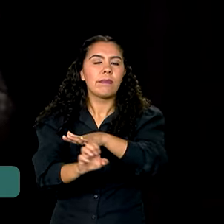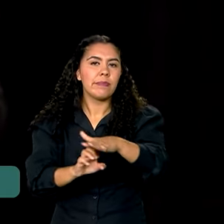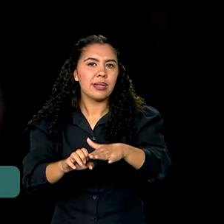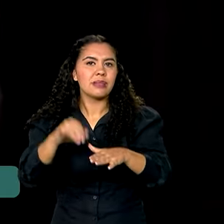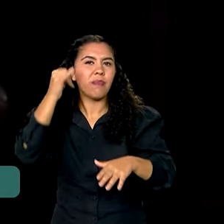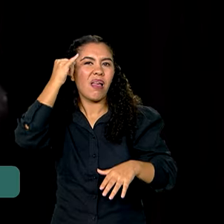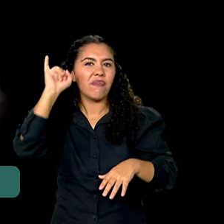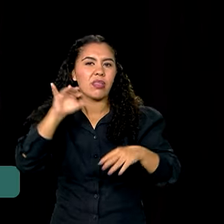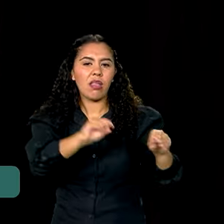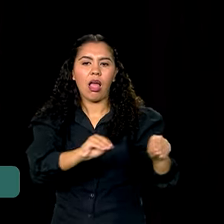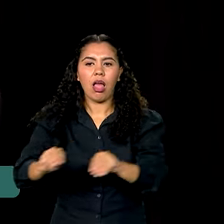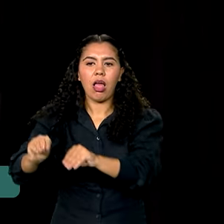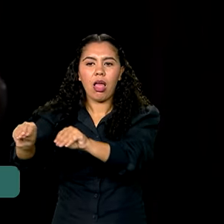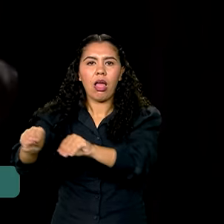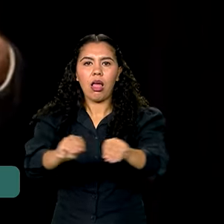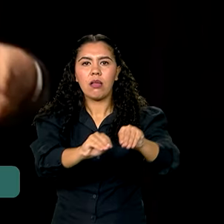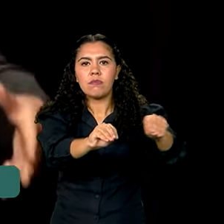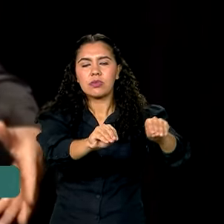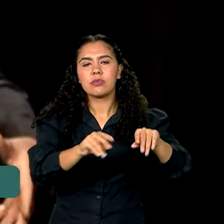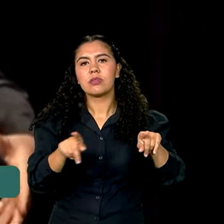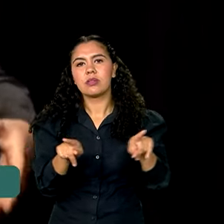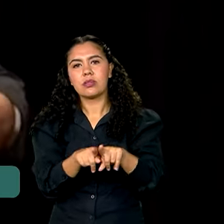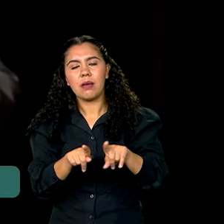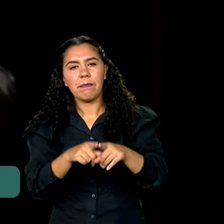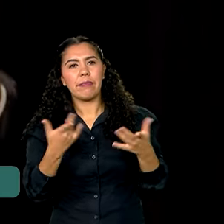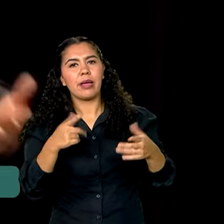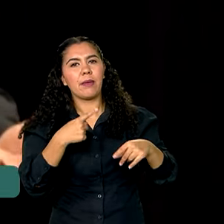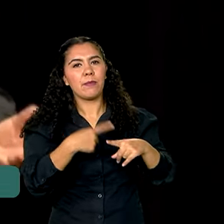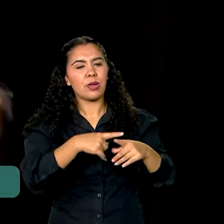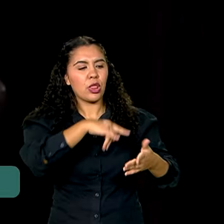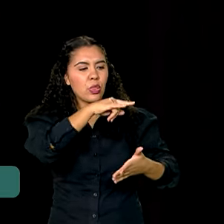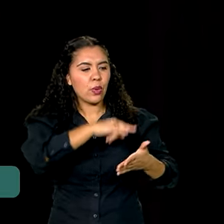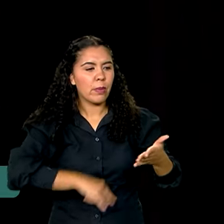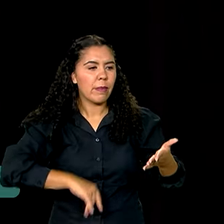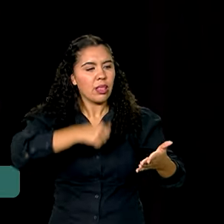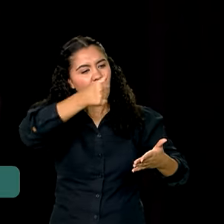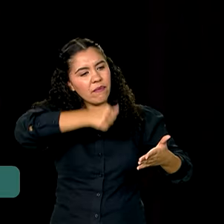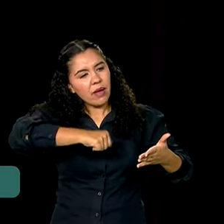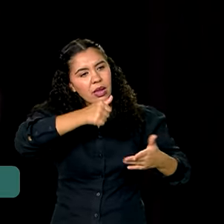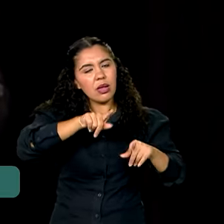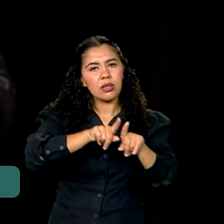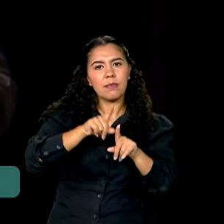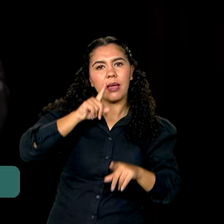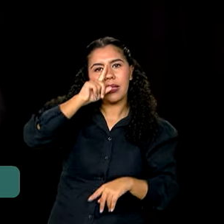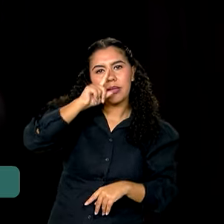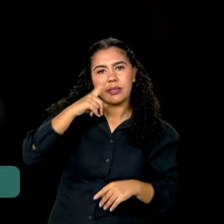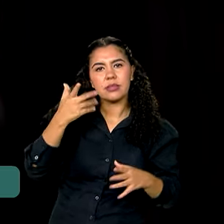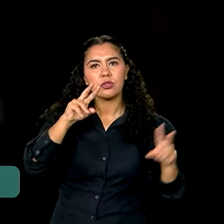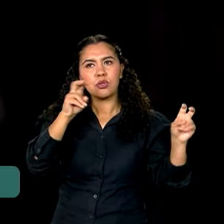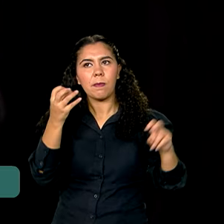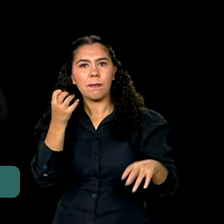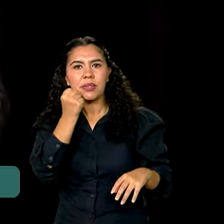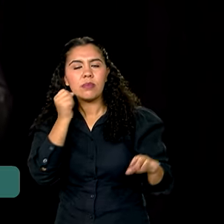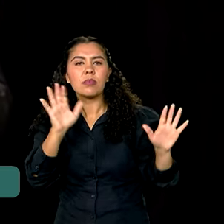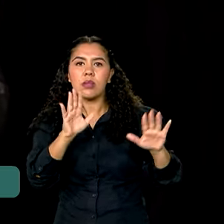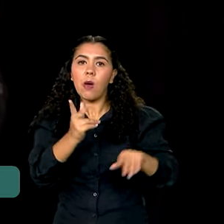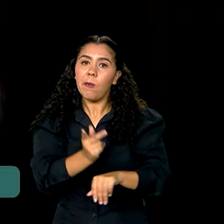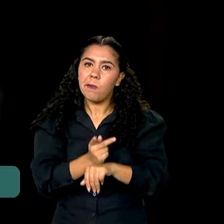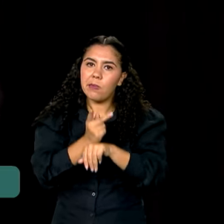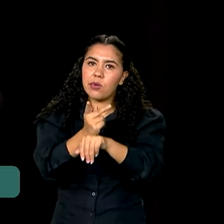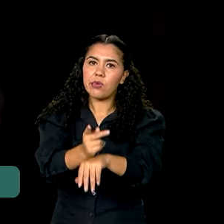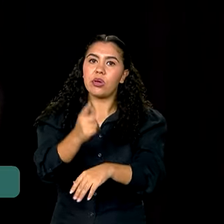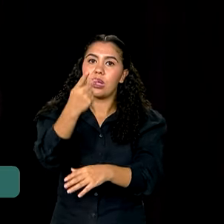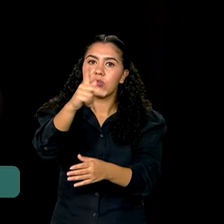muitos, inclusive, com dificuldade de documentação, de avaliação do passivo, de risco, do patrimônio. Então procure o seu agente